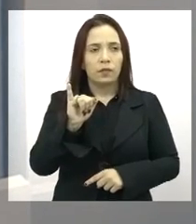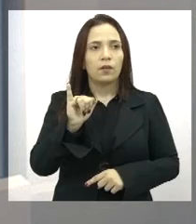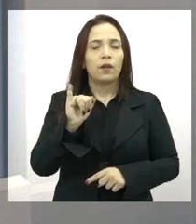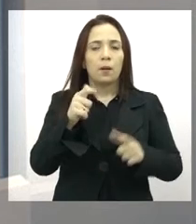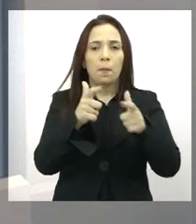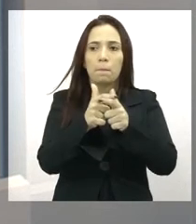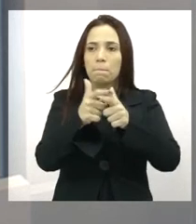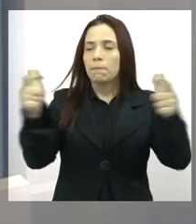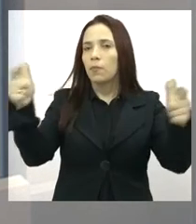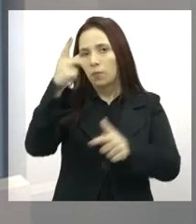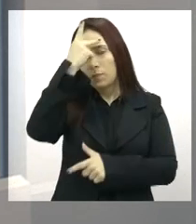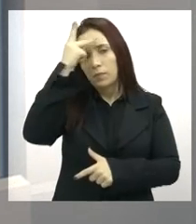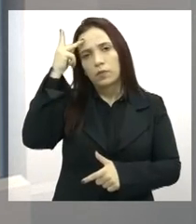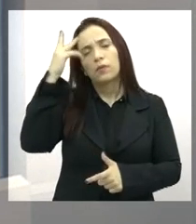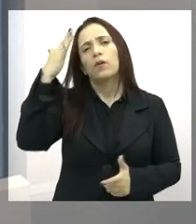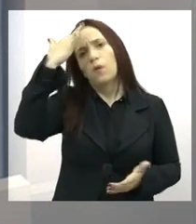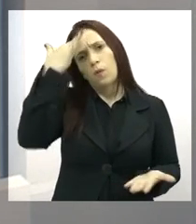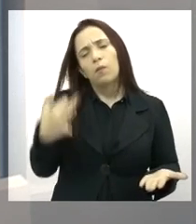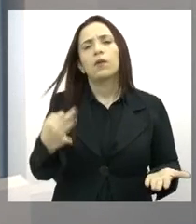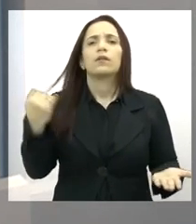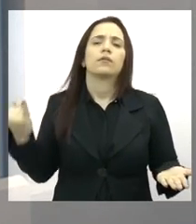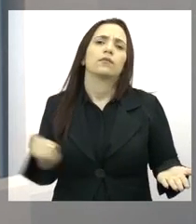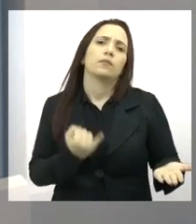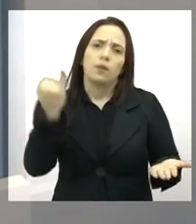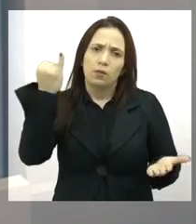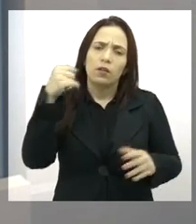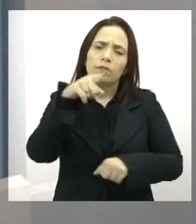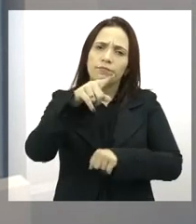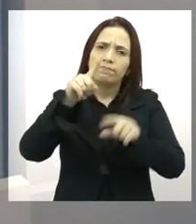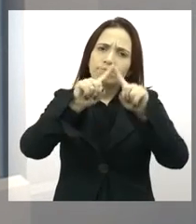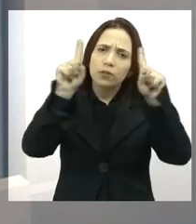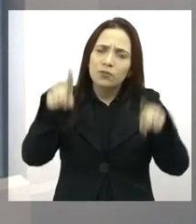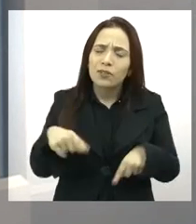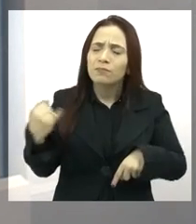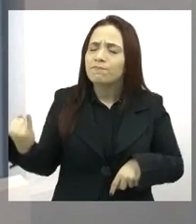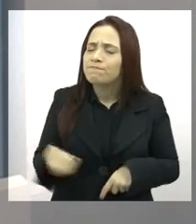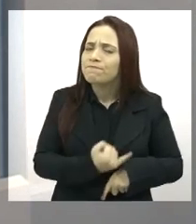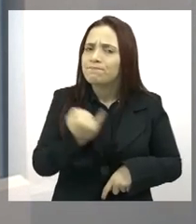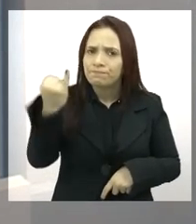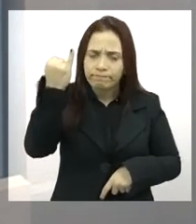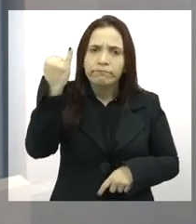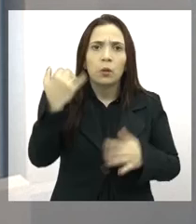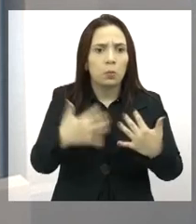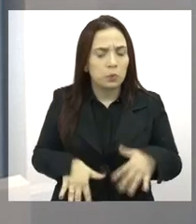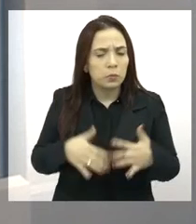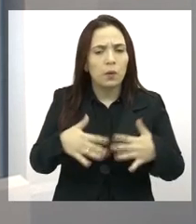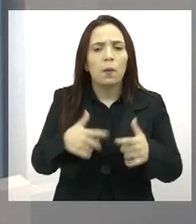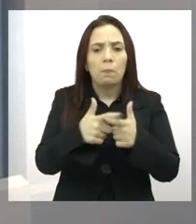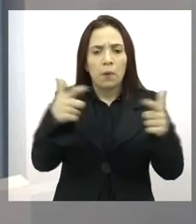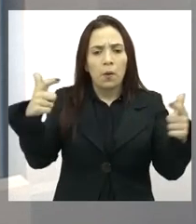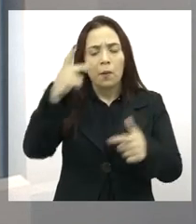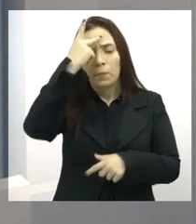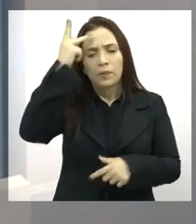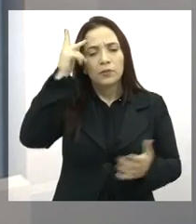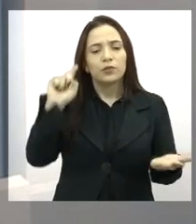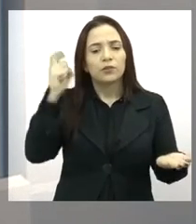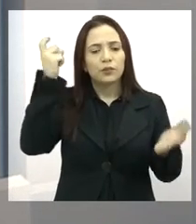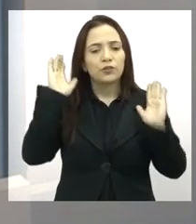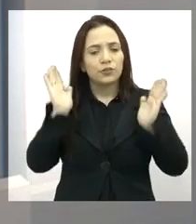acho que a maioria das pessoas compreende a importância de uma iniciativa como essa, né, a maioria das pessoas passa por